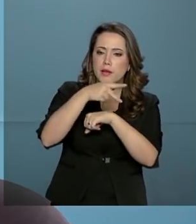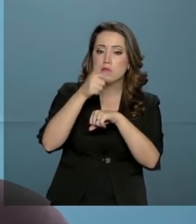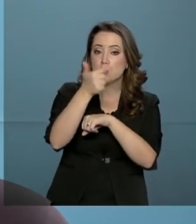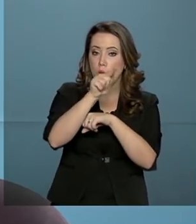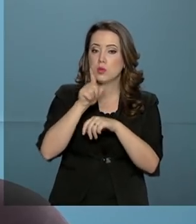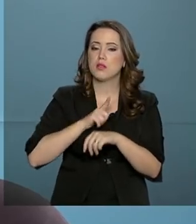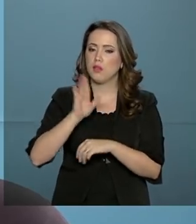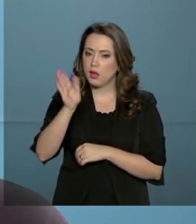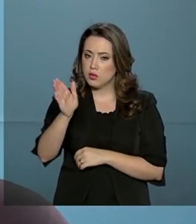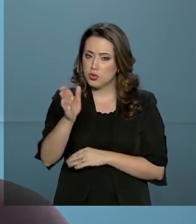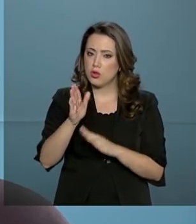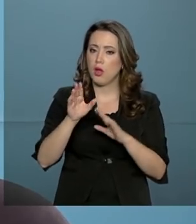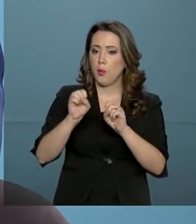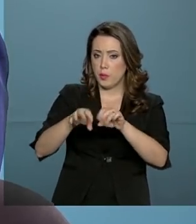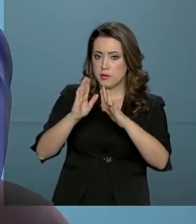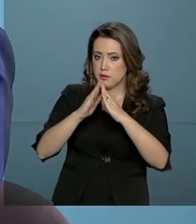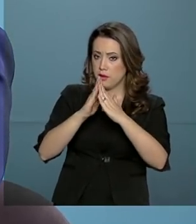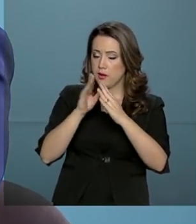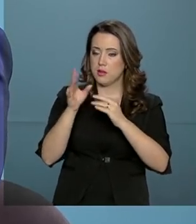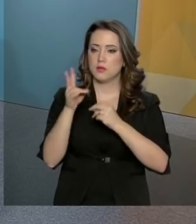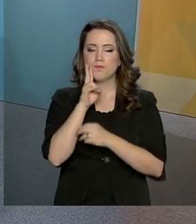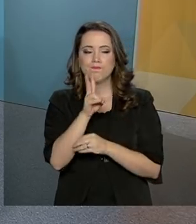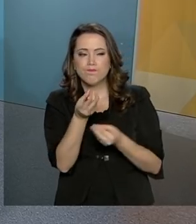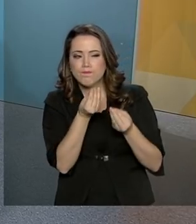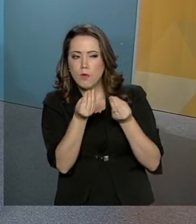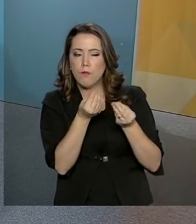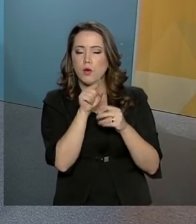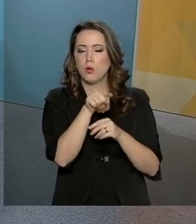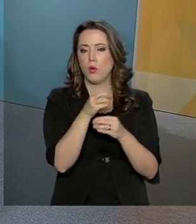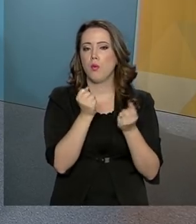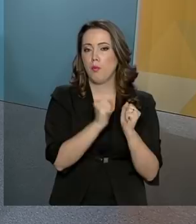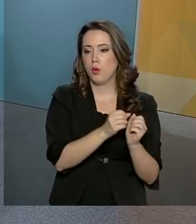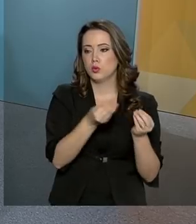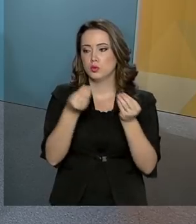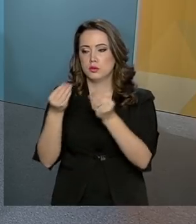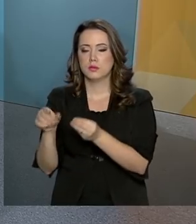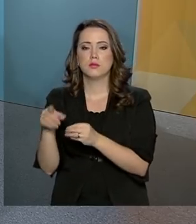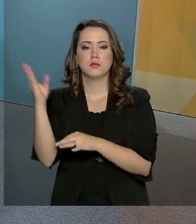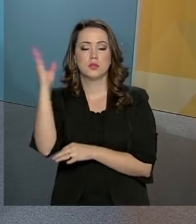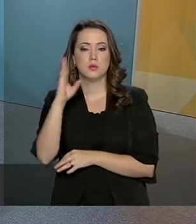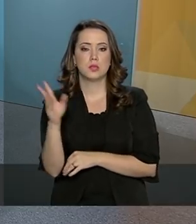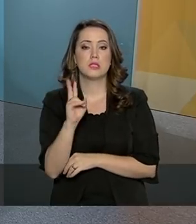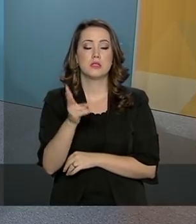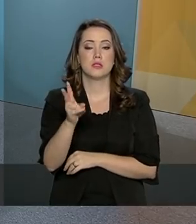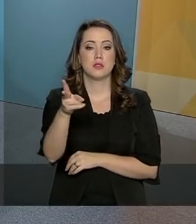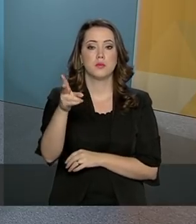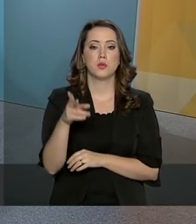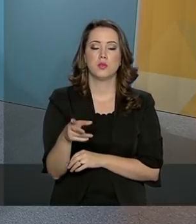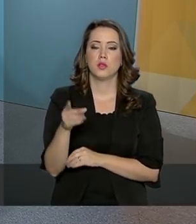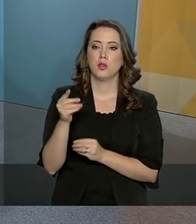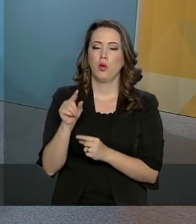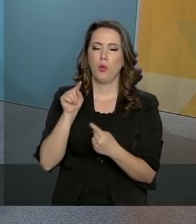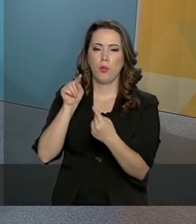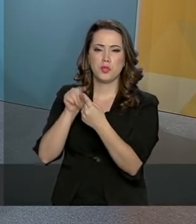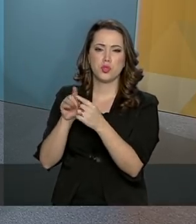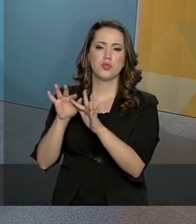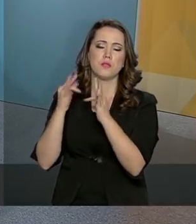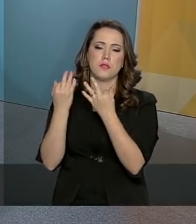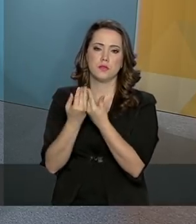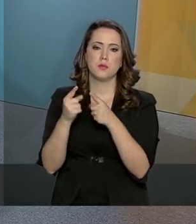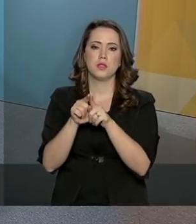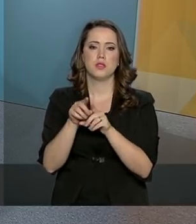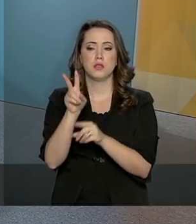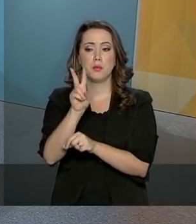vendo como acontece em alguns países, para a gente aplicar. Sempre atendendo ao anseio da família, mas com um olhar muito